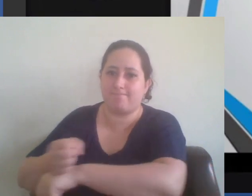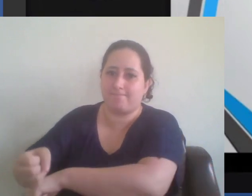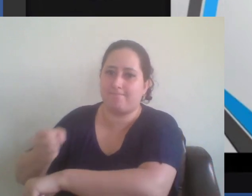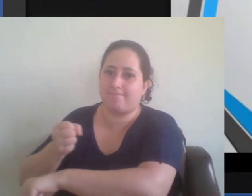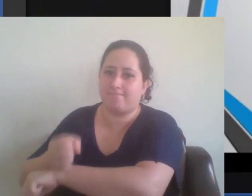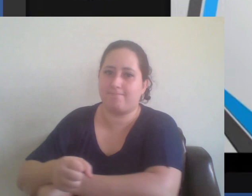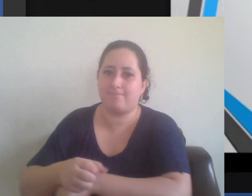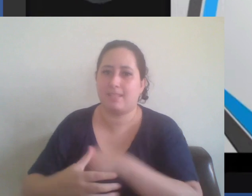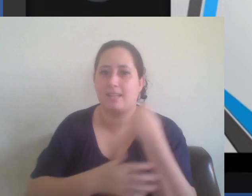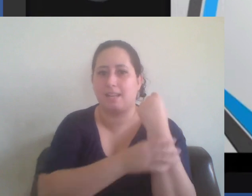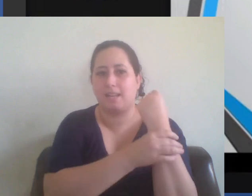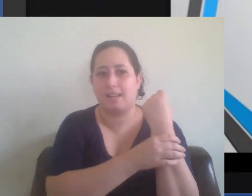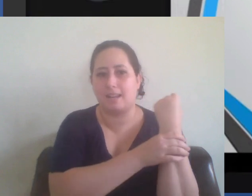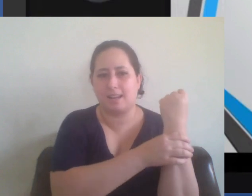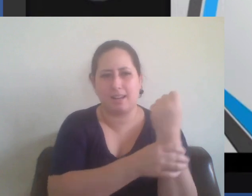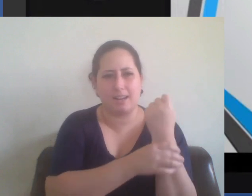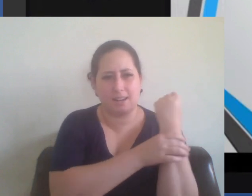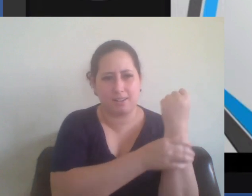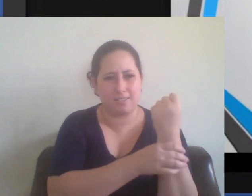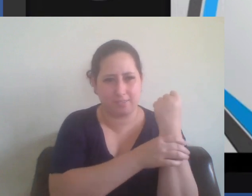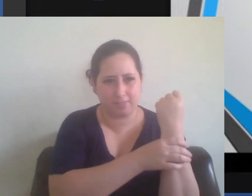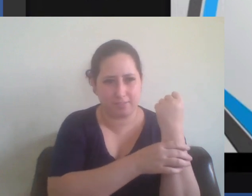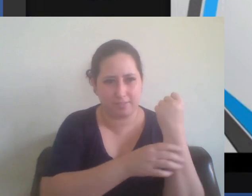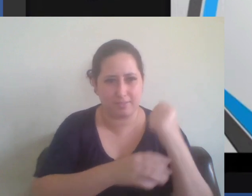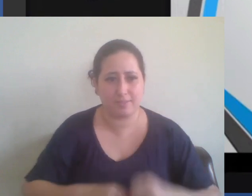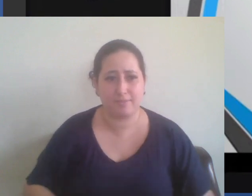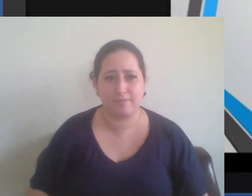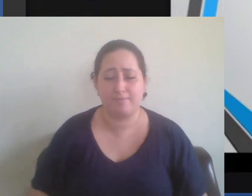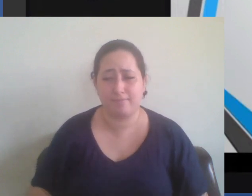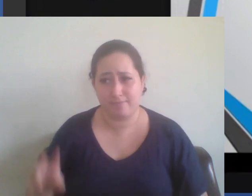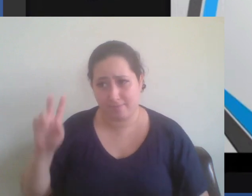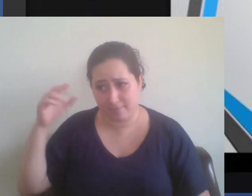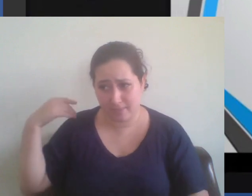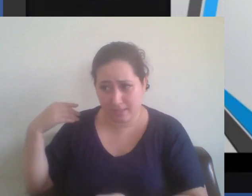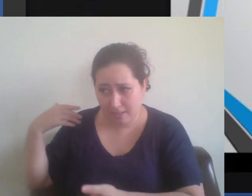que ocorreram na nossa história e que ainda ocorrem